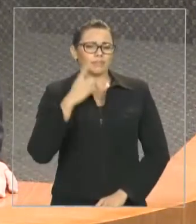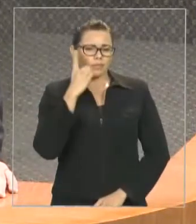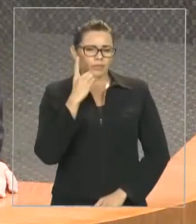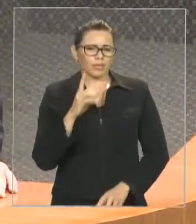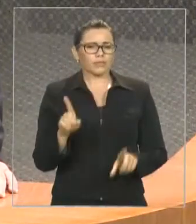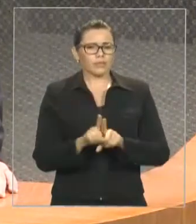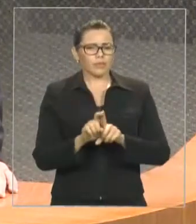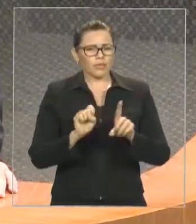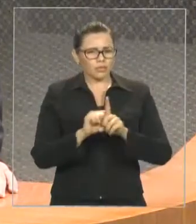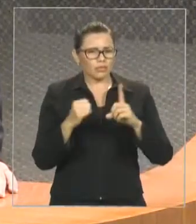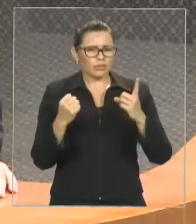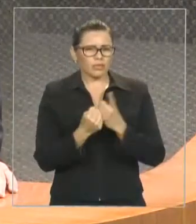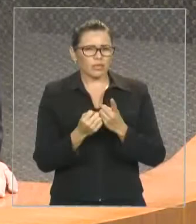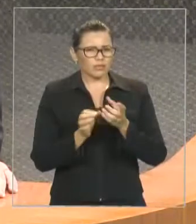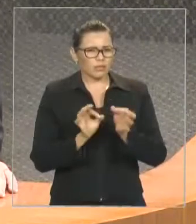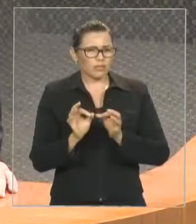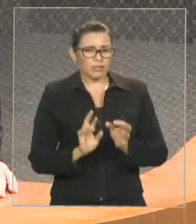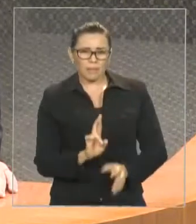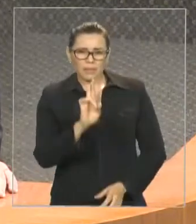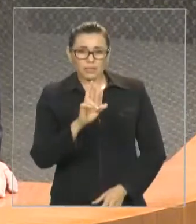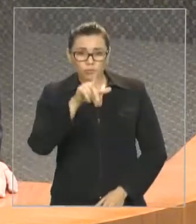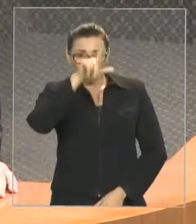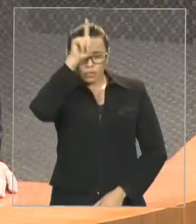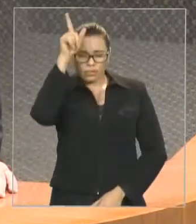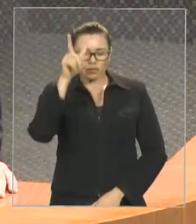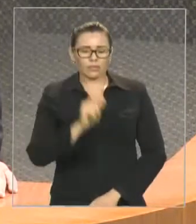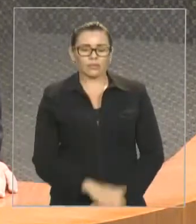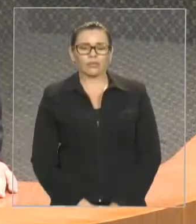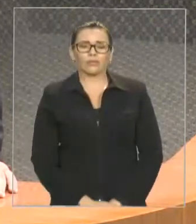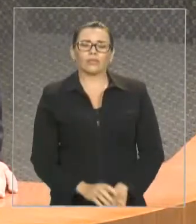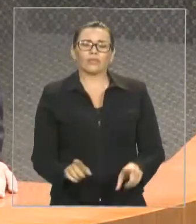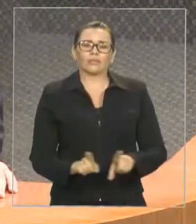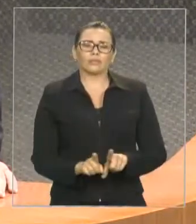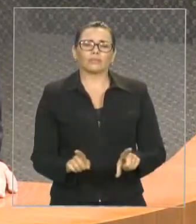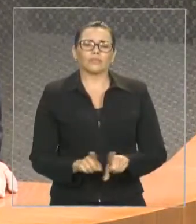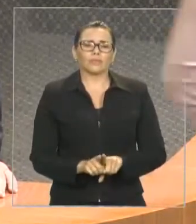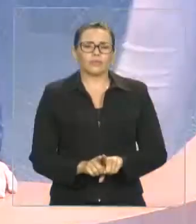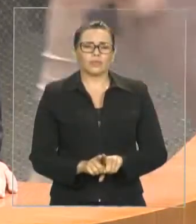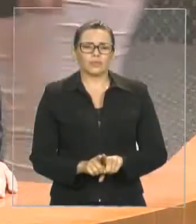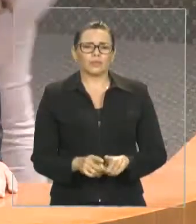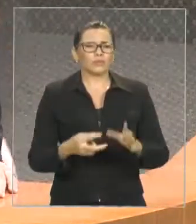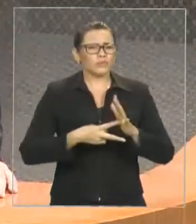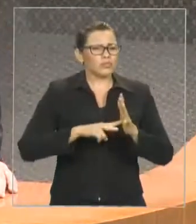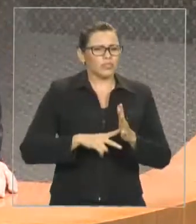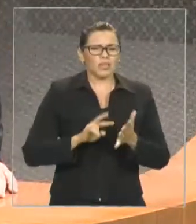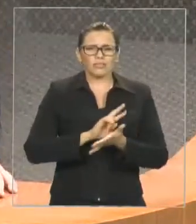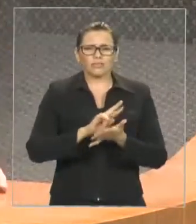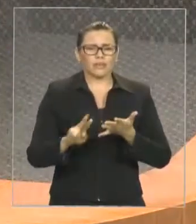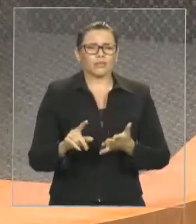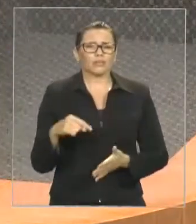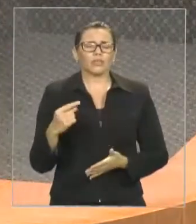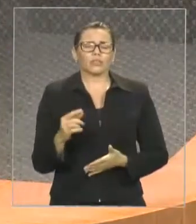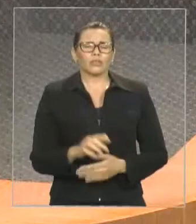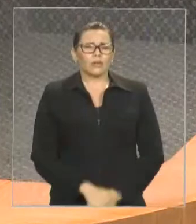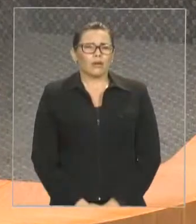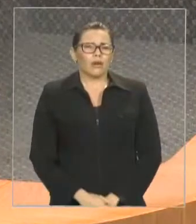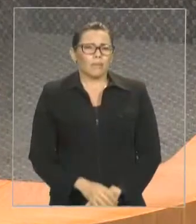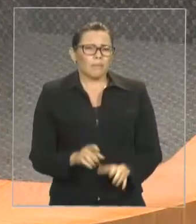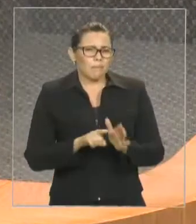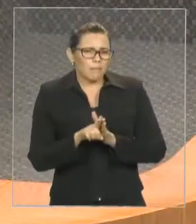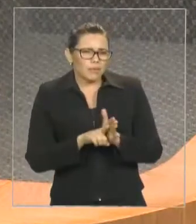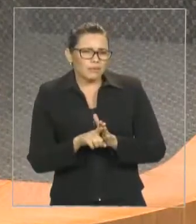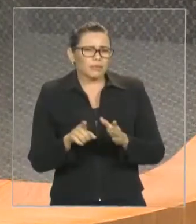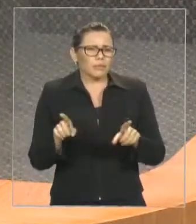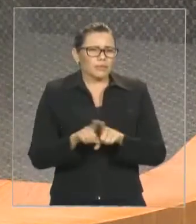Aonde estarão as autoridades competentes para que nós possamos colher essas informações. E com essas informações, não deixar